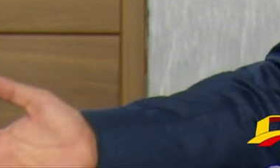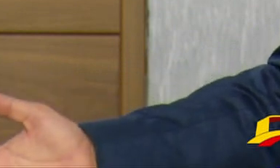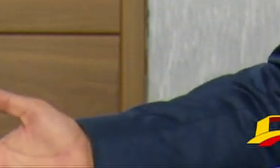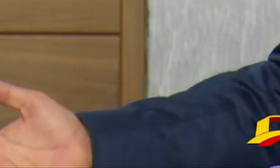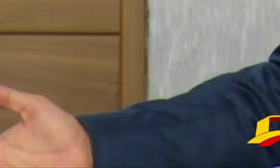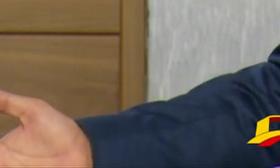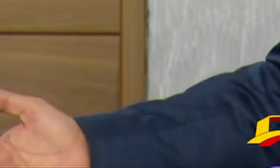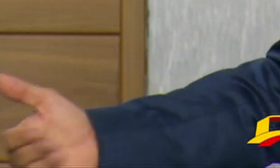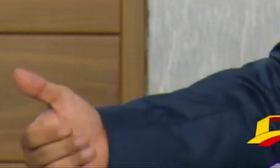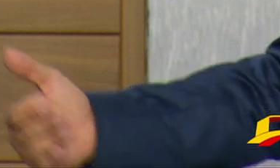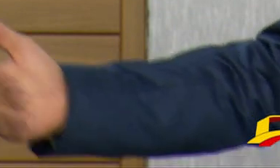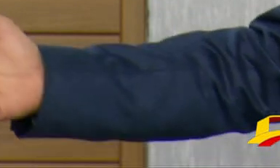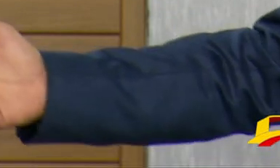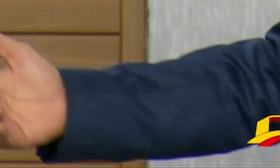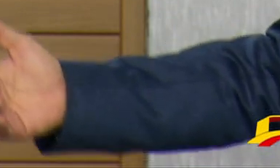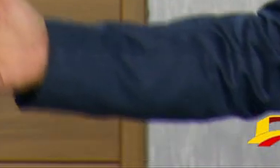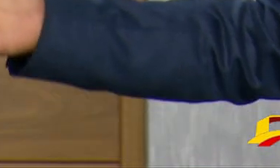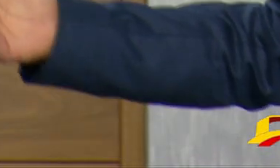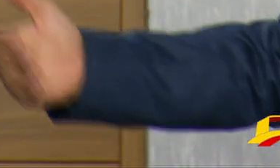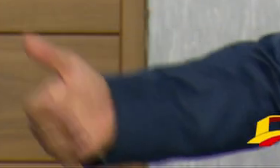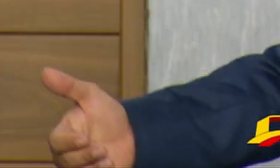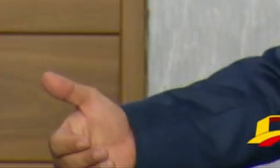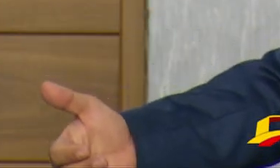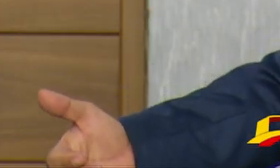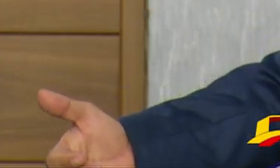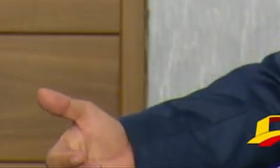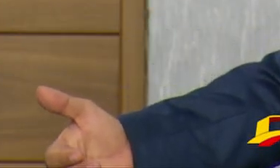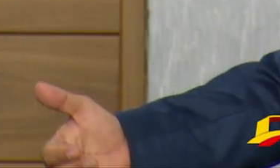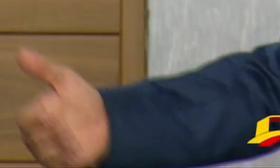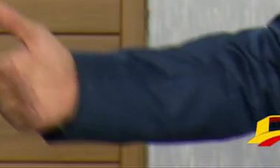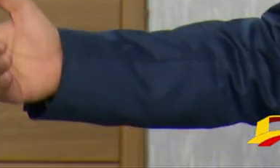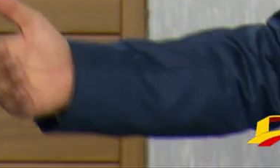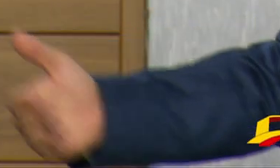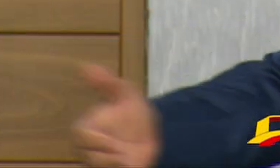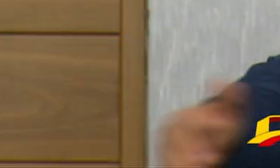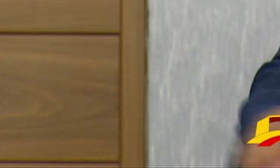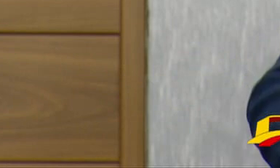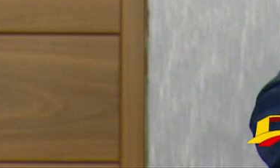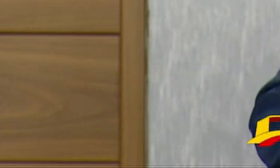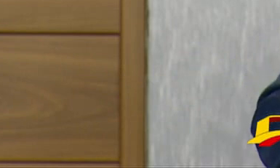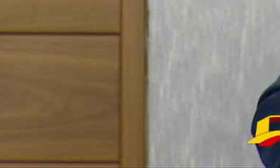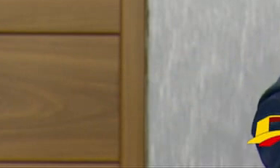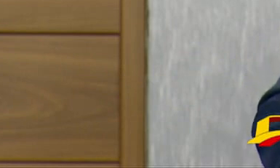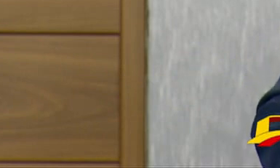velho da casa não temos que respeitar a iraquia então vamos ouvir nosso